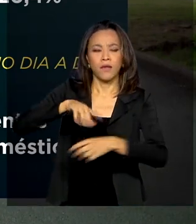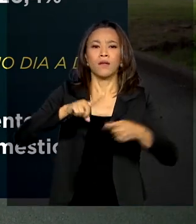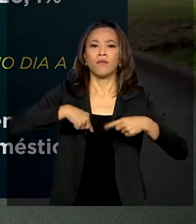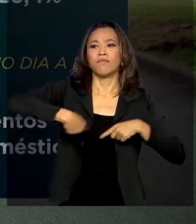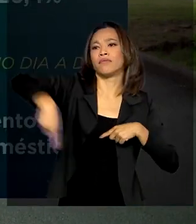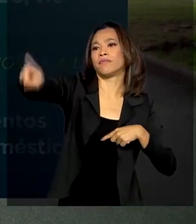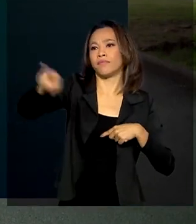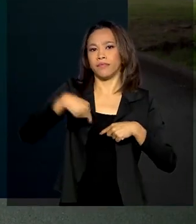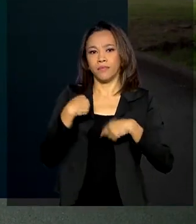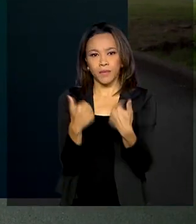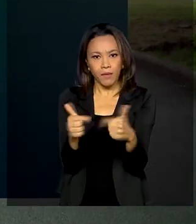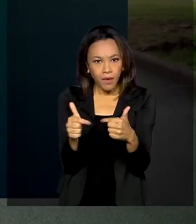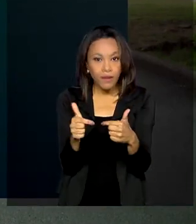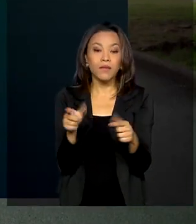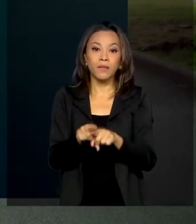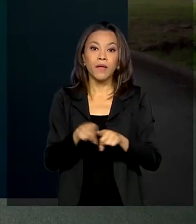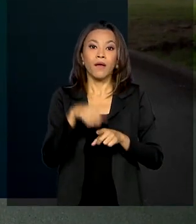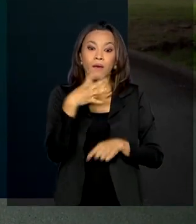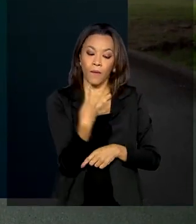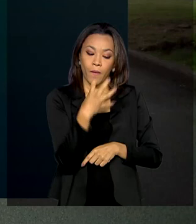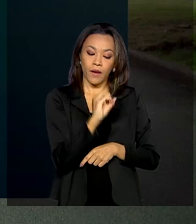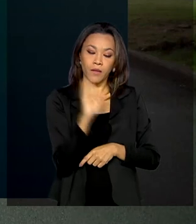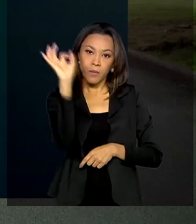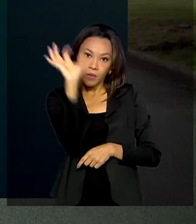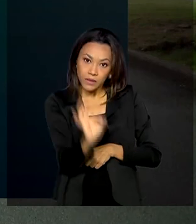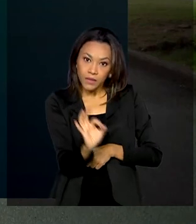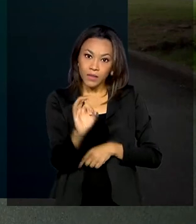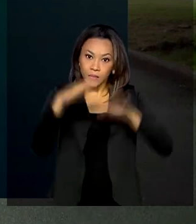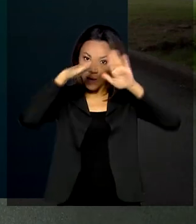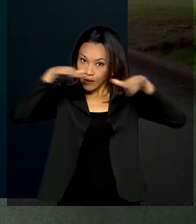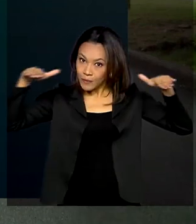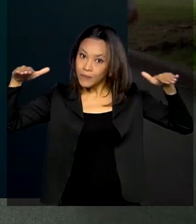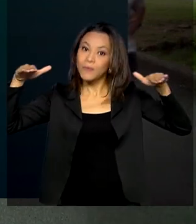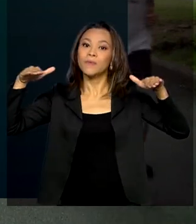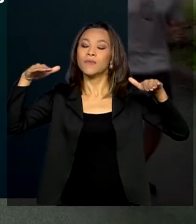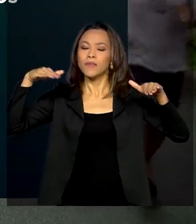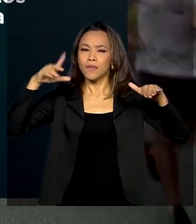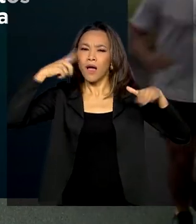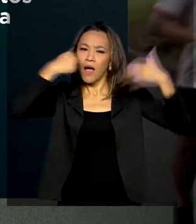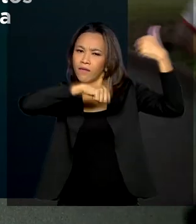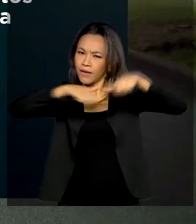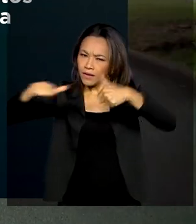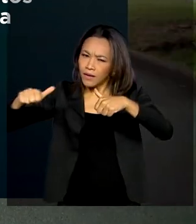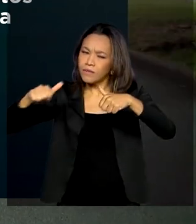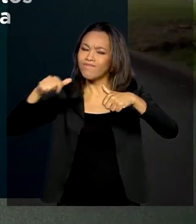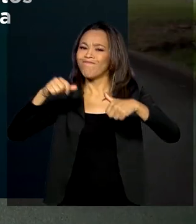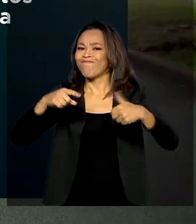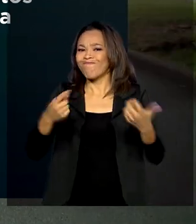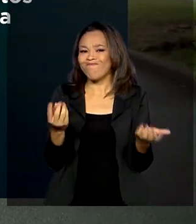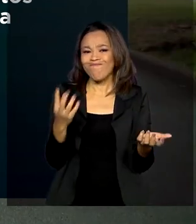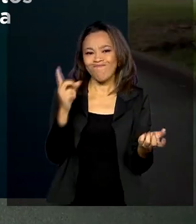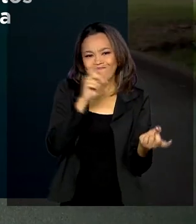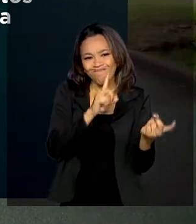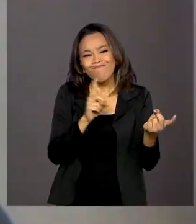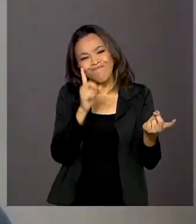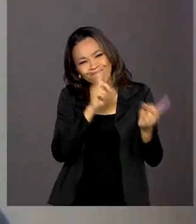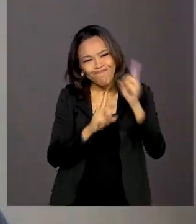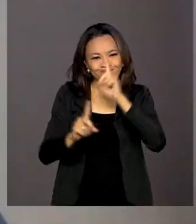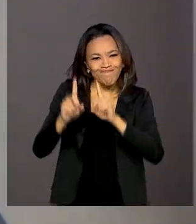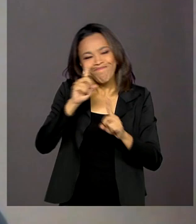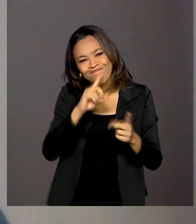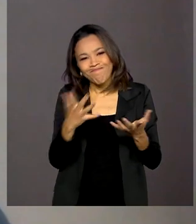trabalho. Cerca de 40% da população adulta analisada foi classificada como insuficientemente ativa.